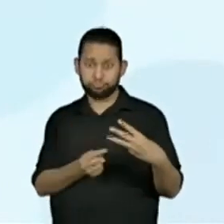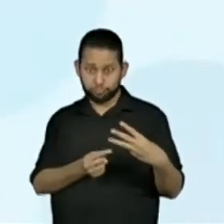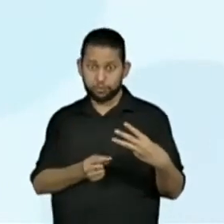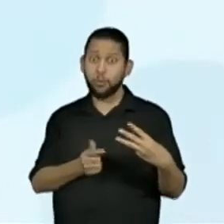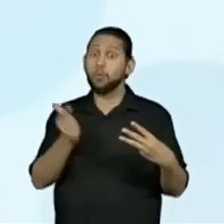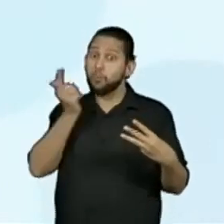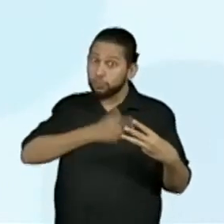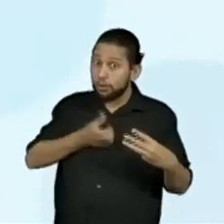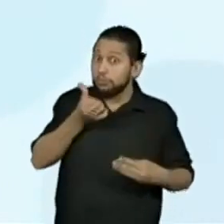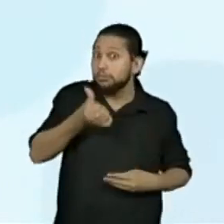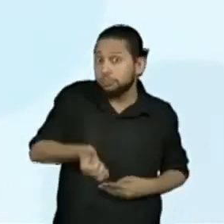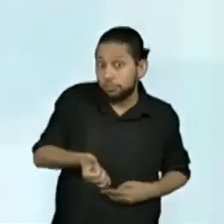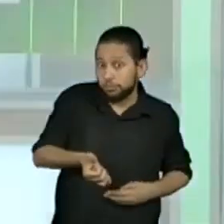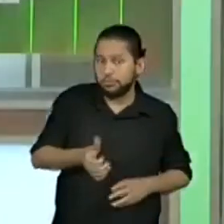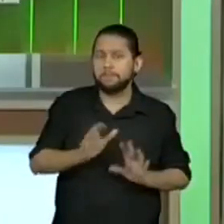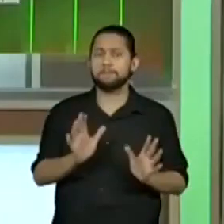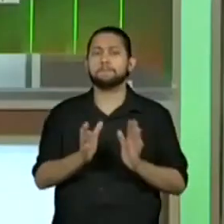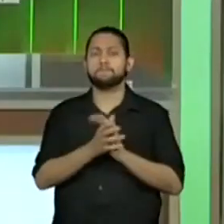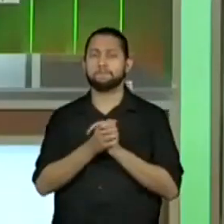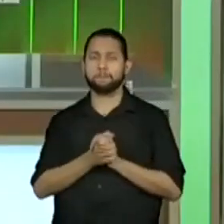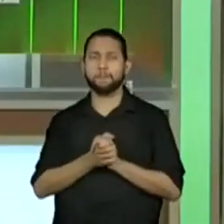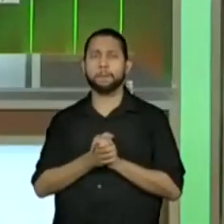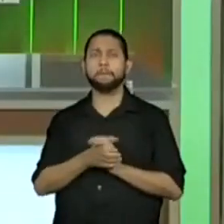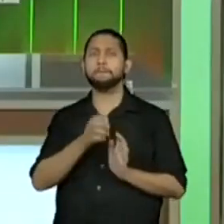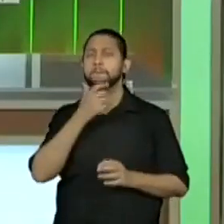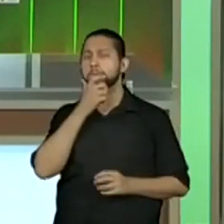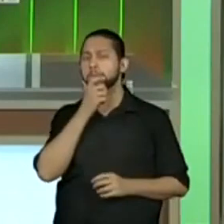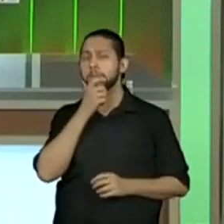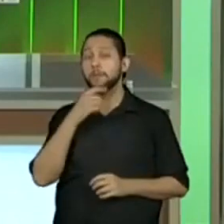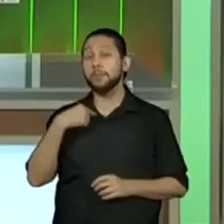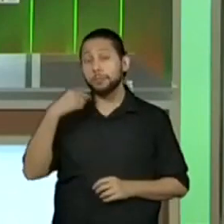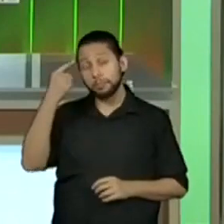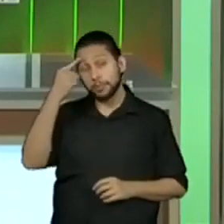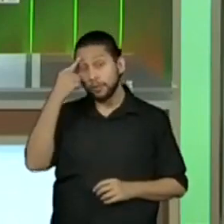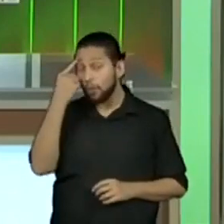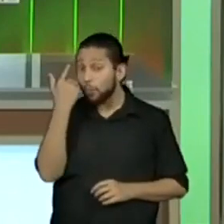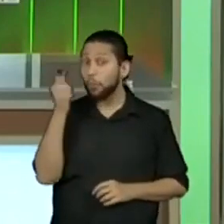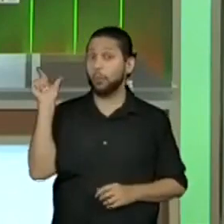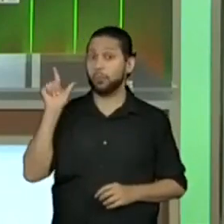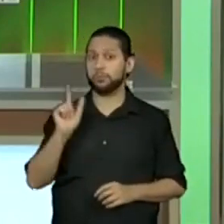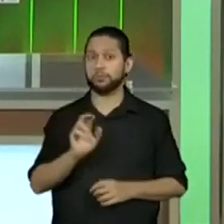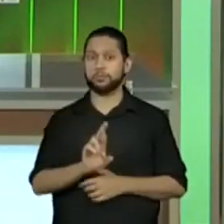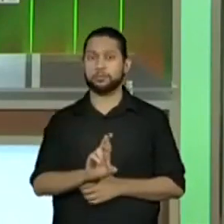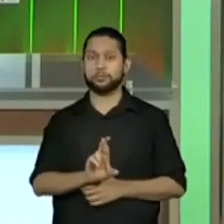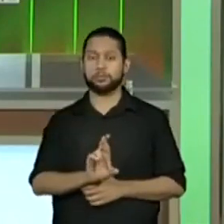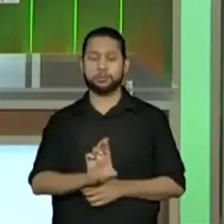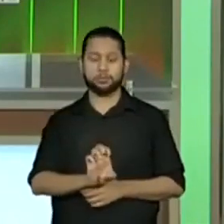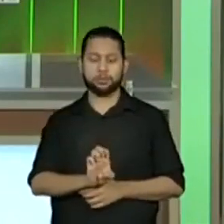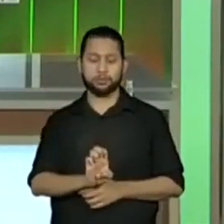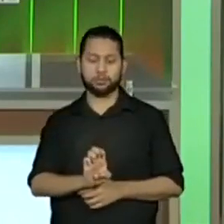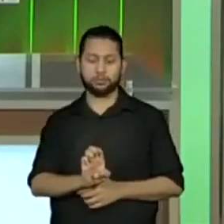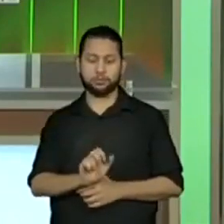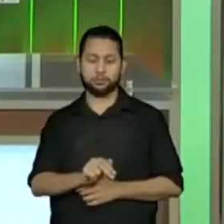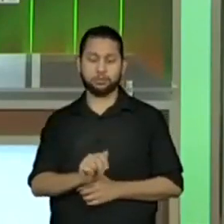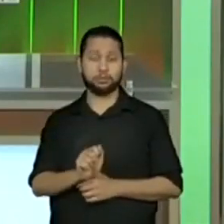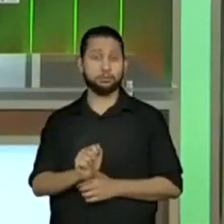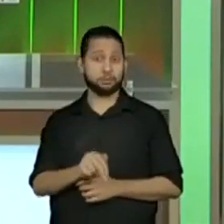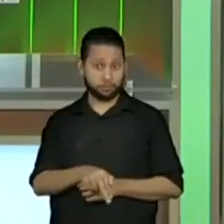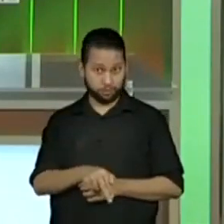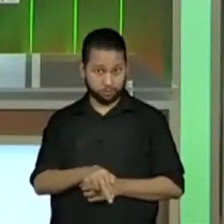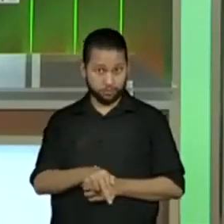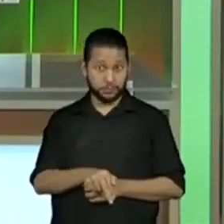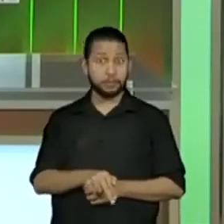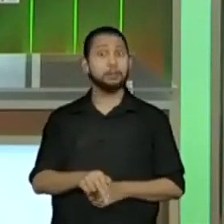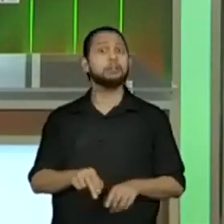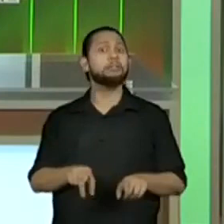dar bem, não é? Vamos, então, pensar... Pensamos no primeiro dado com o número